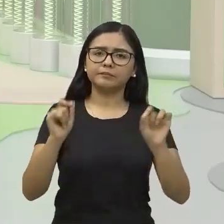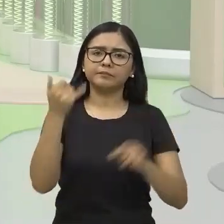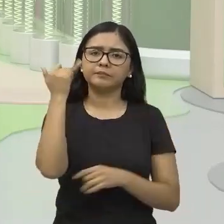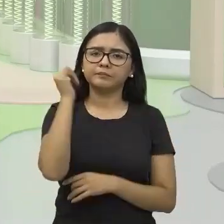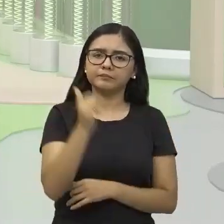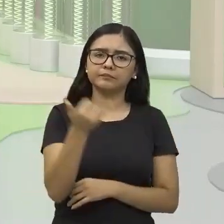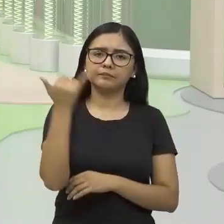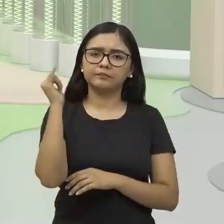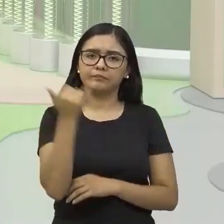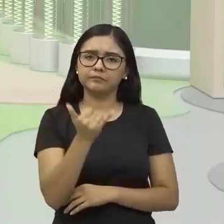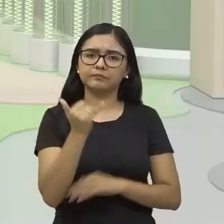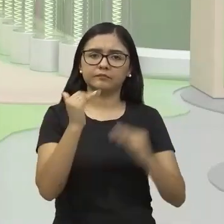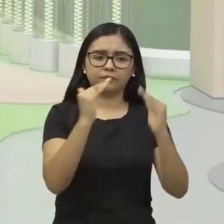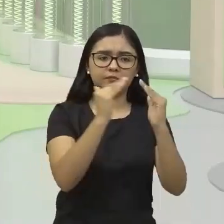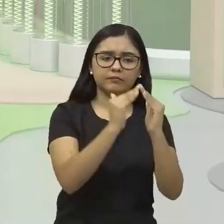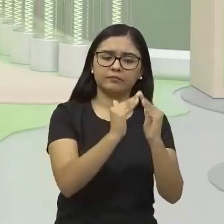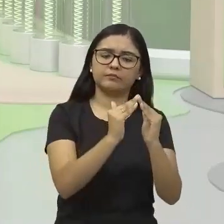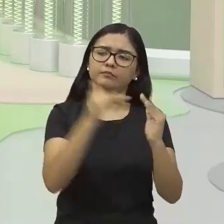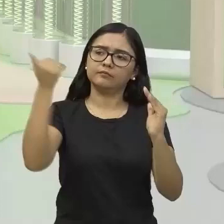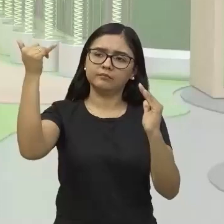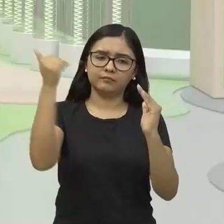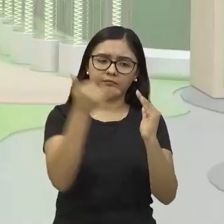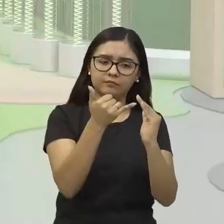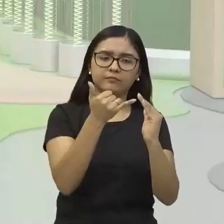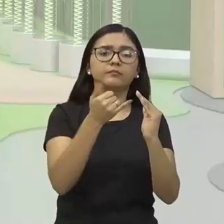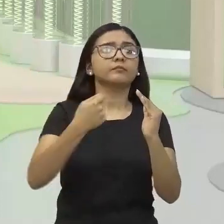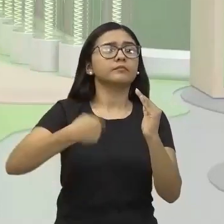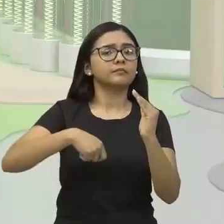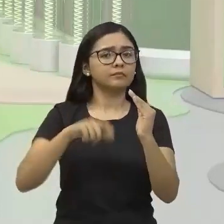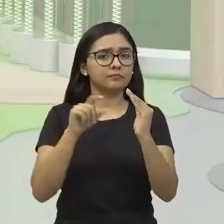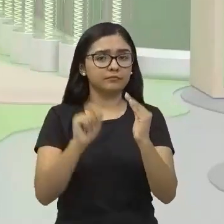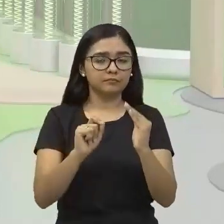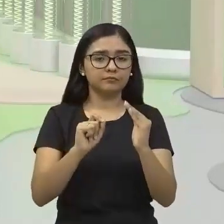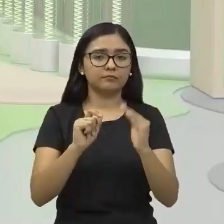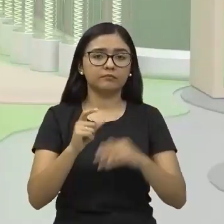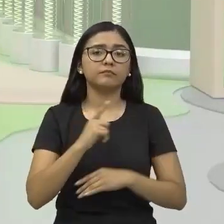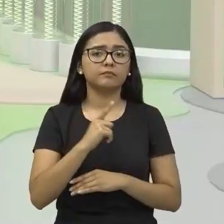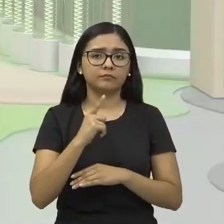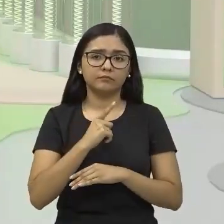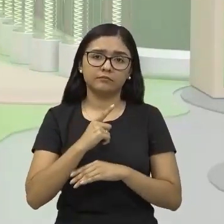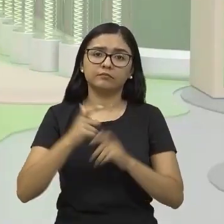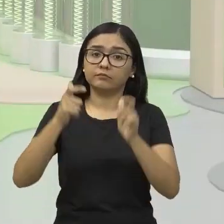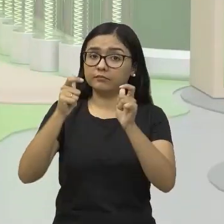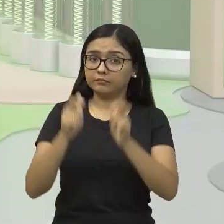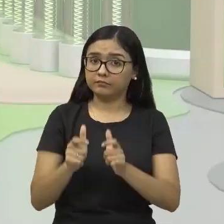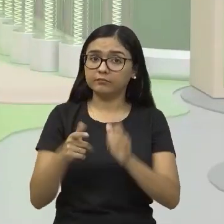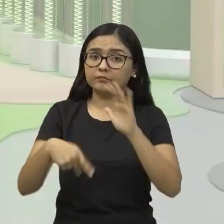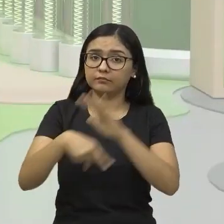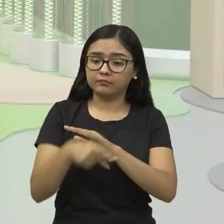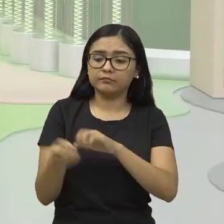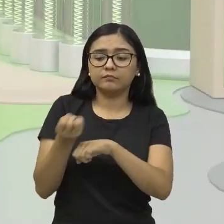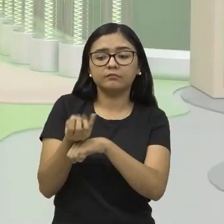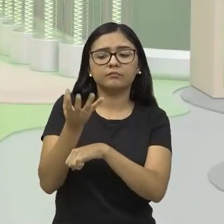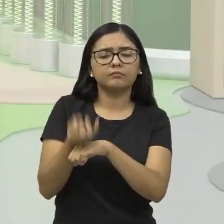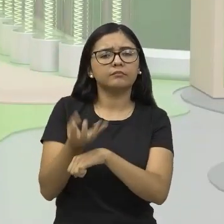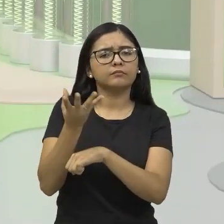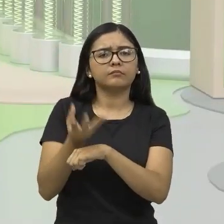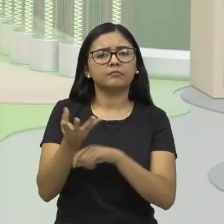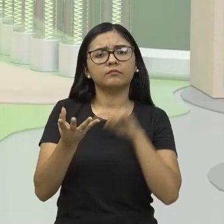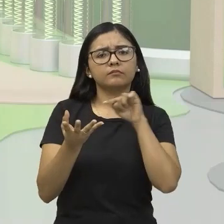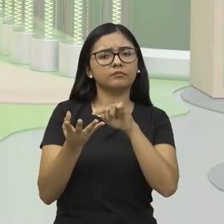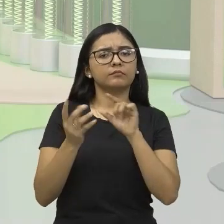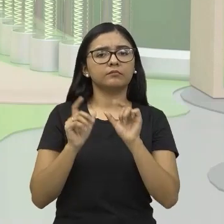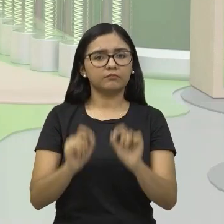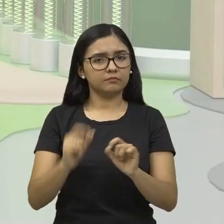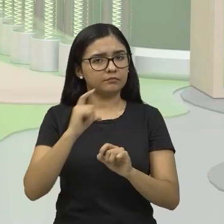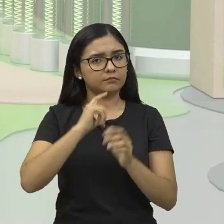chegar até as nossas residências, é necessário que ela seja obtida de alguma fonte. E como fonte de energia, nós